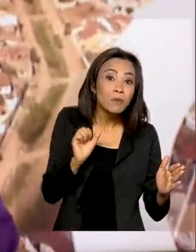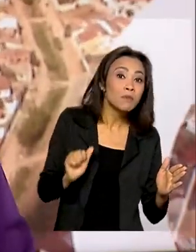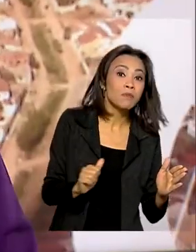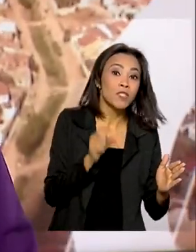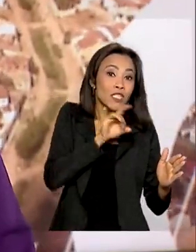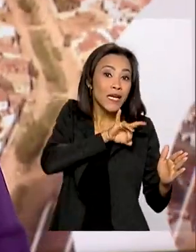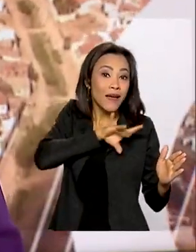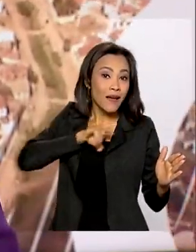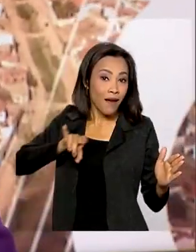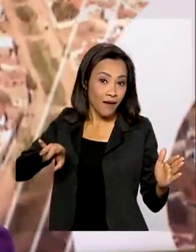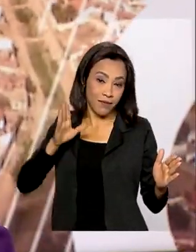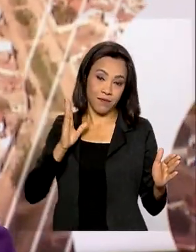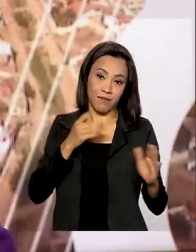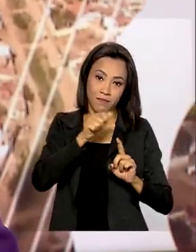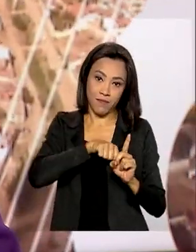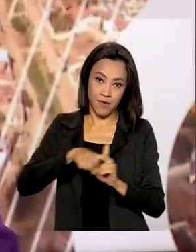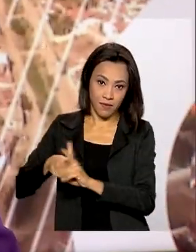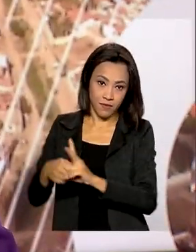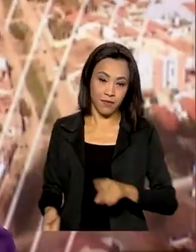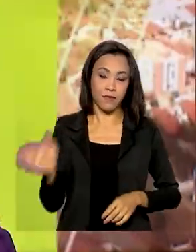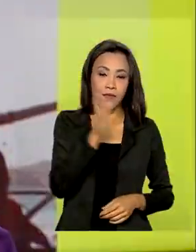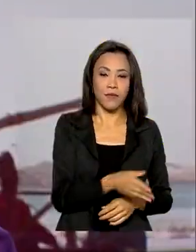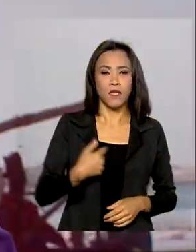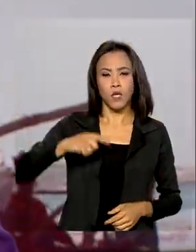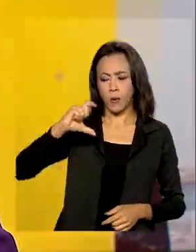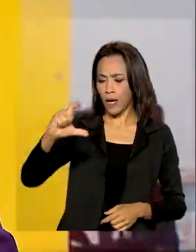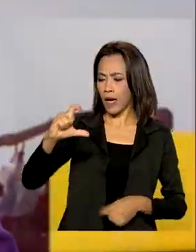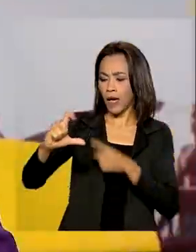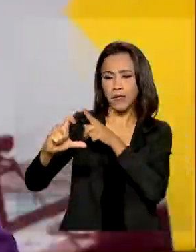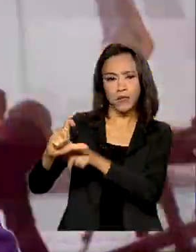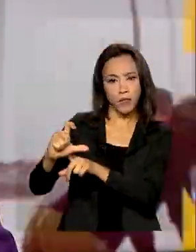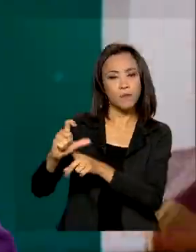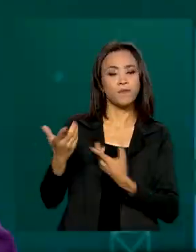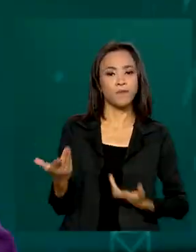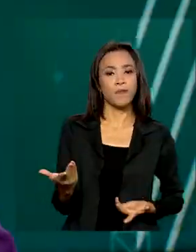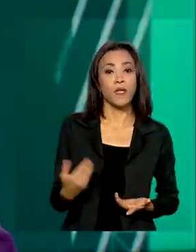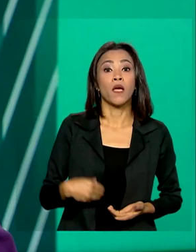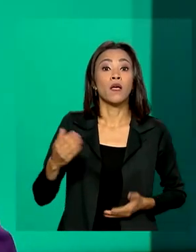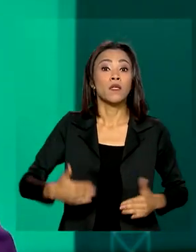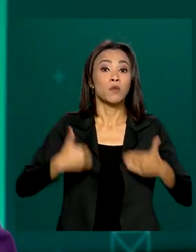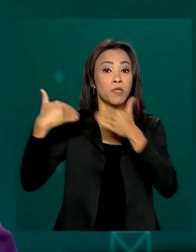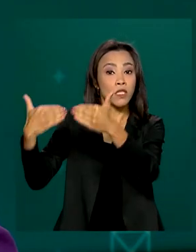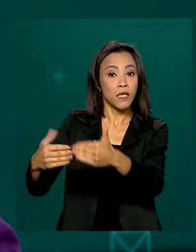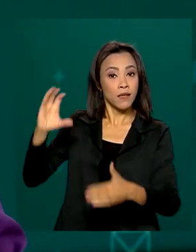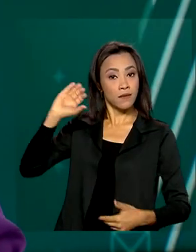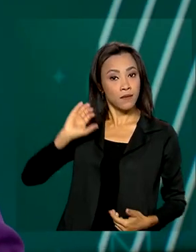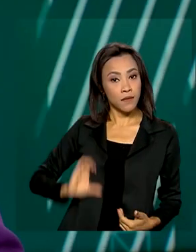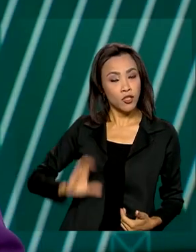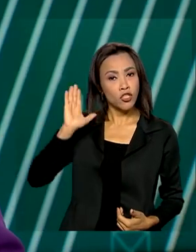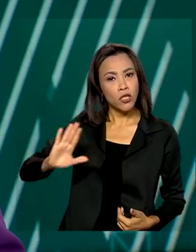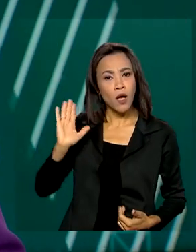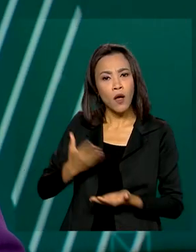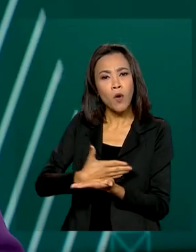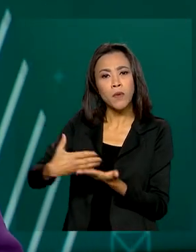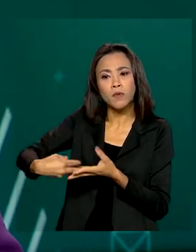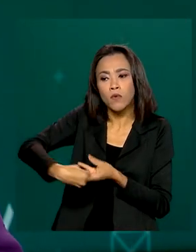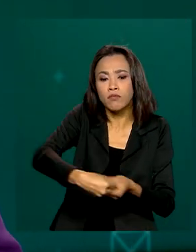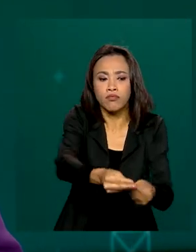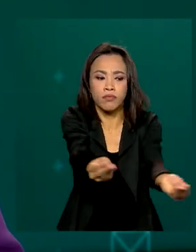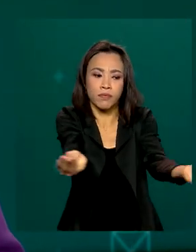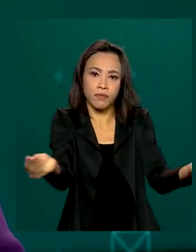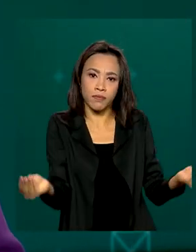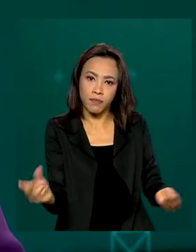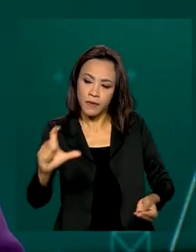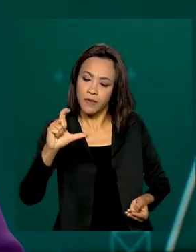E o novo cartão do Programa de Transferência de Renda do Ministério da Cidadania começou a ser distribuído aos beneficiários. A nova